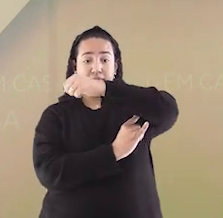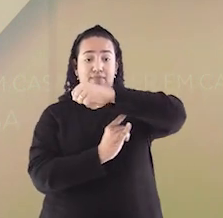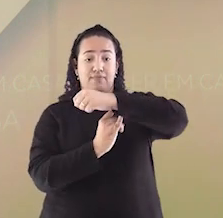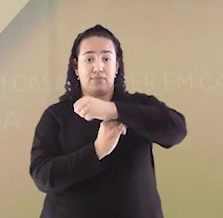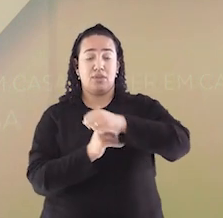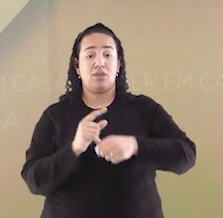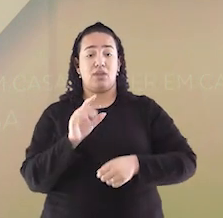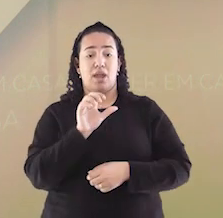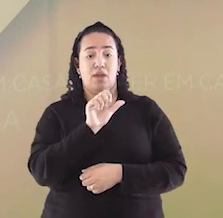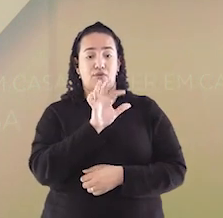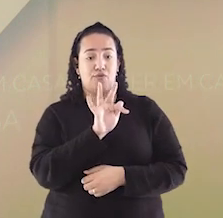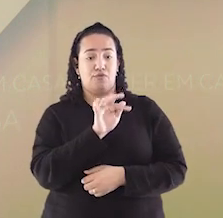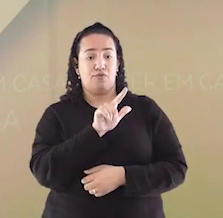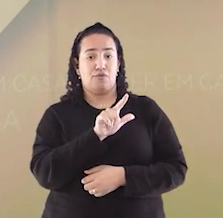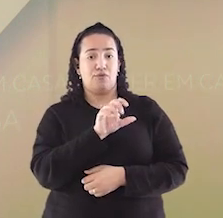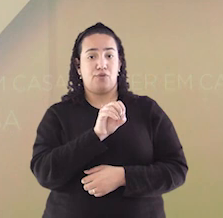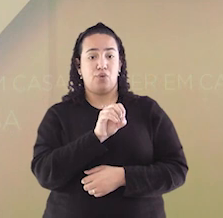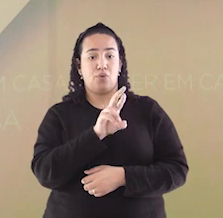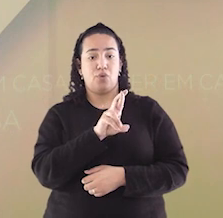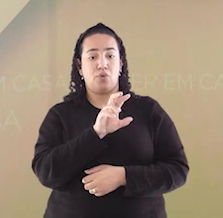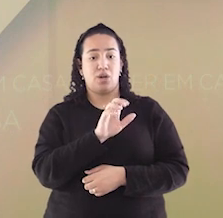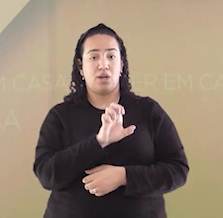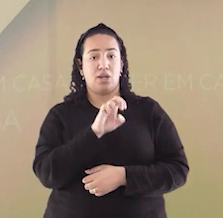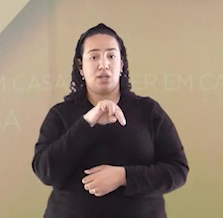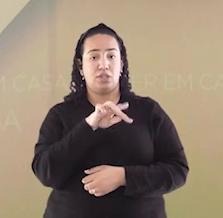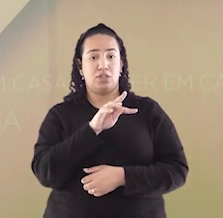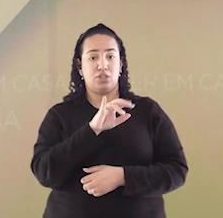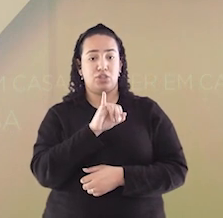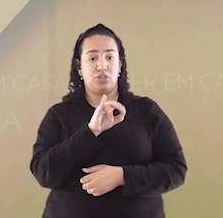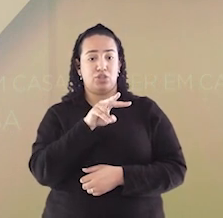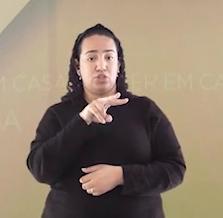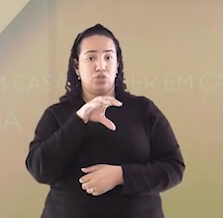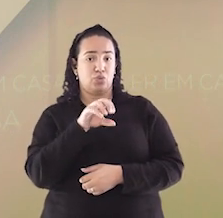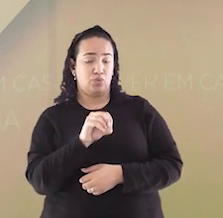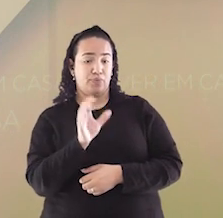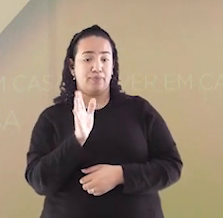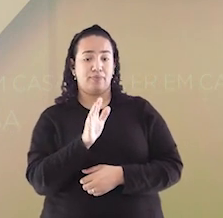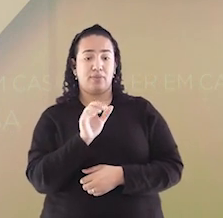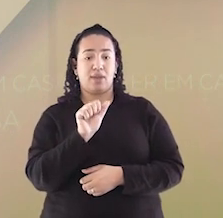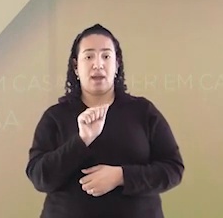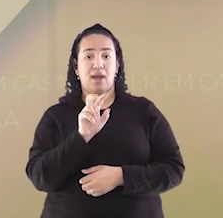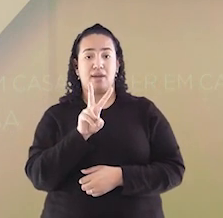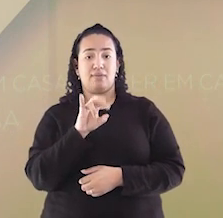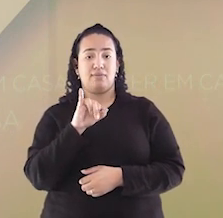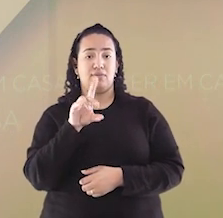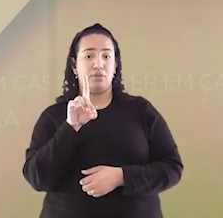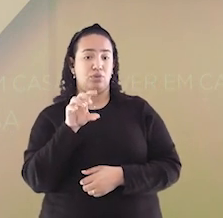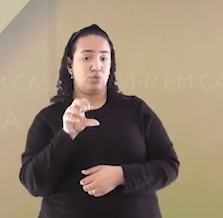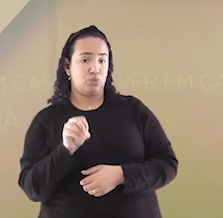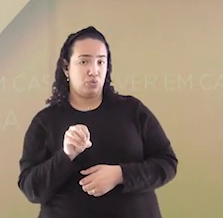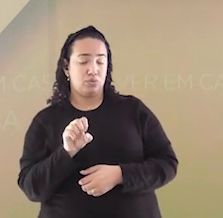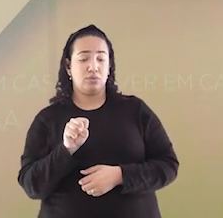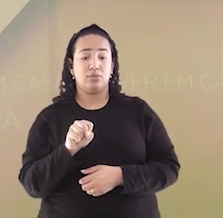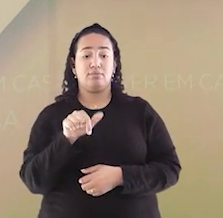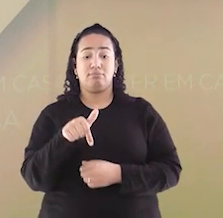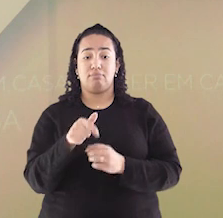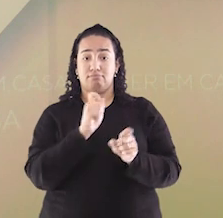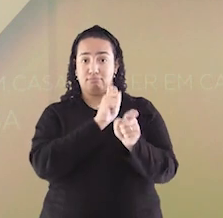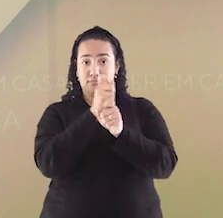Ávidos. Olha aqui ela na tela. Você já passou por ela? A construção dessa ponte ocorreu em